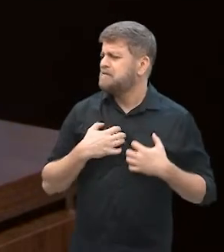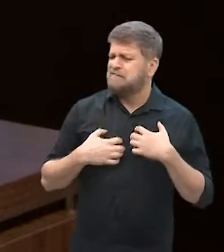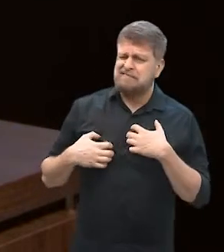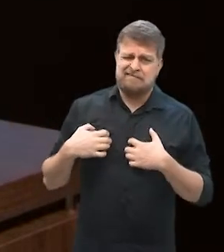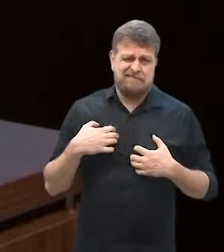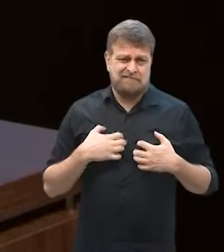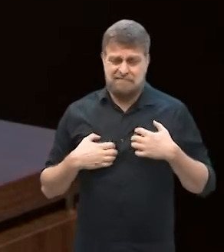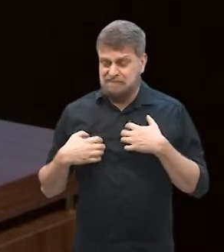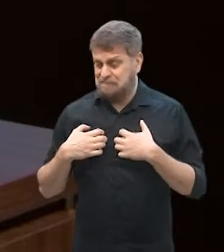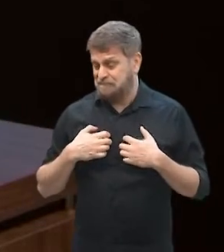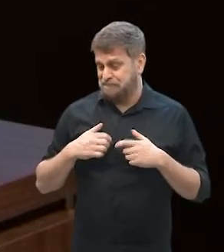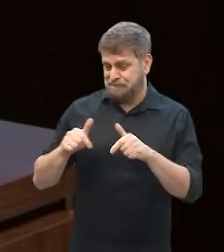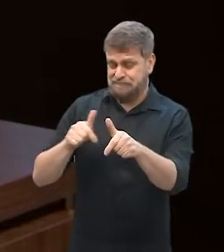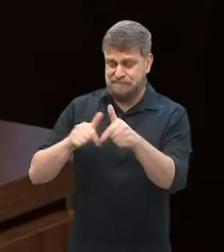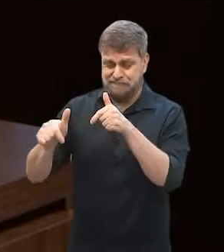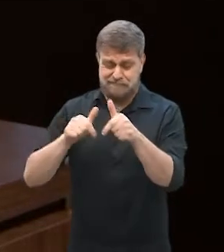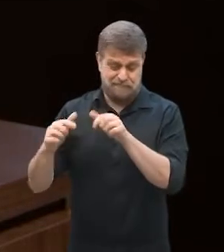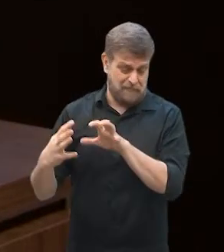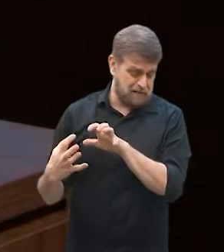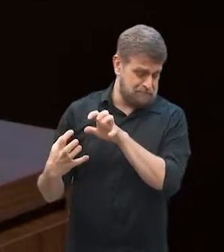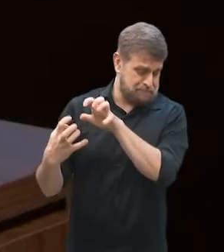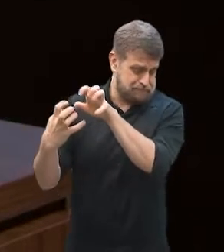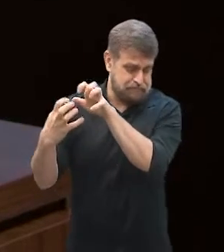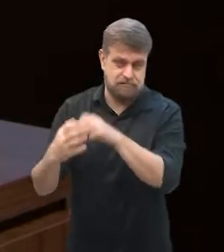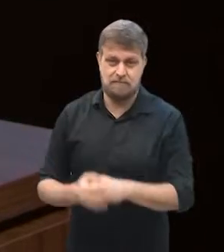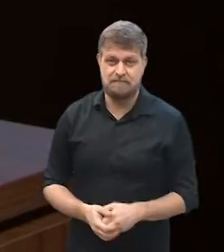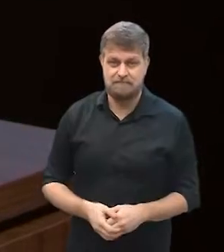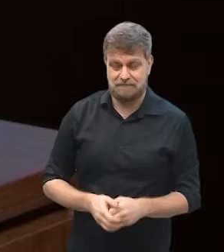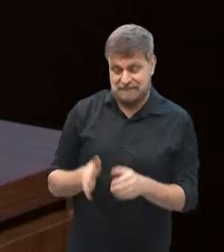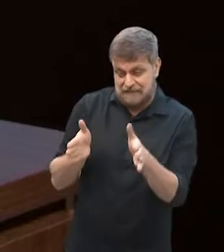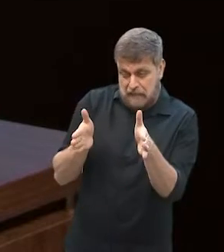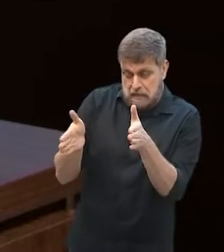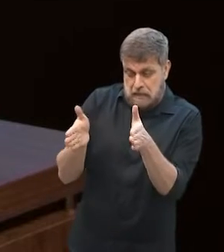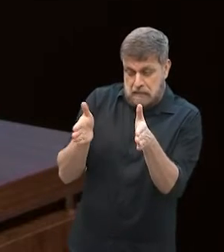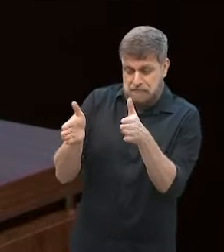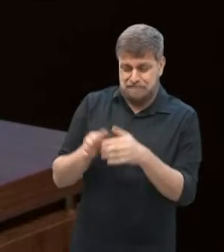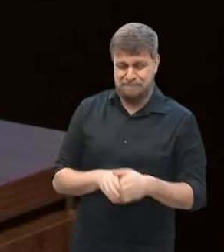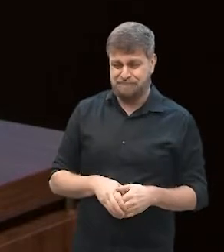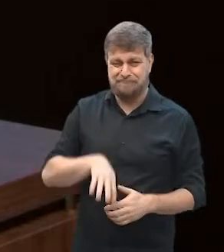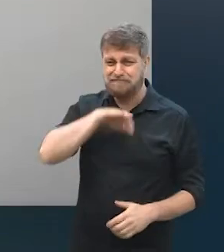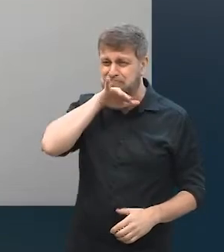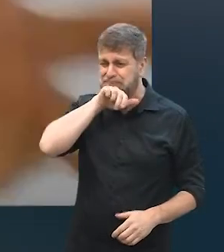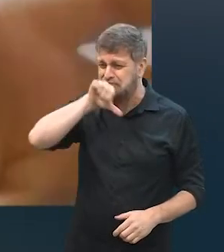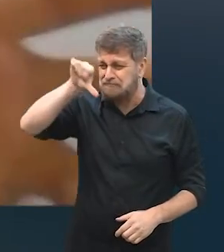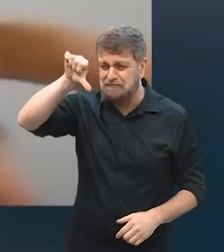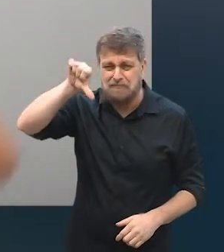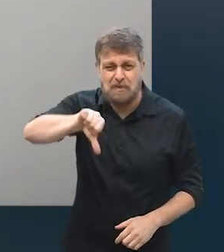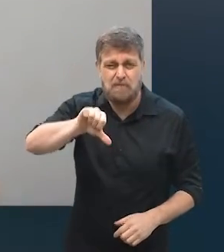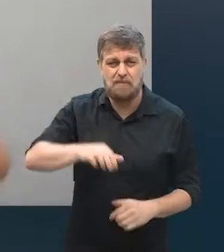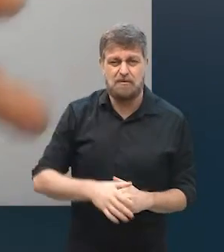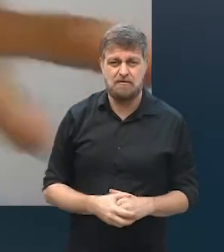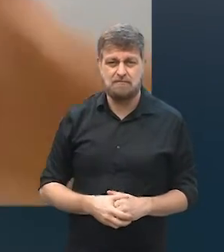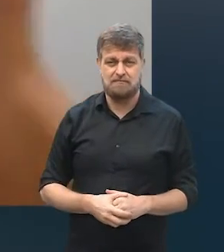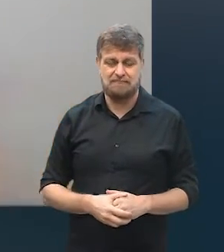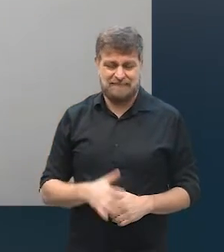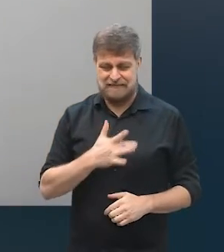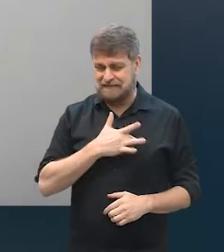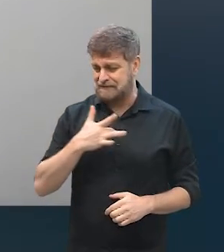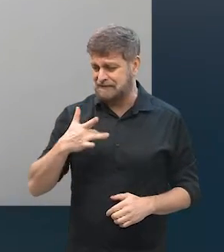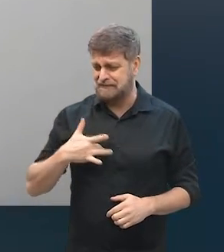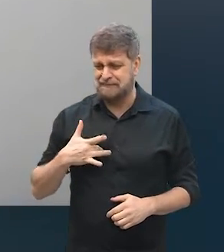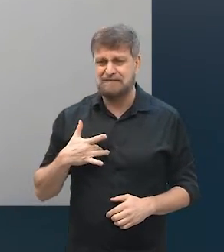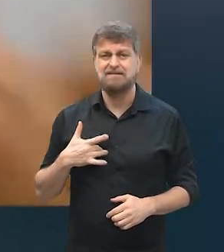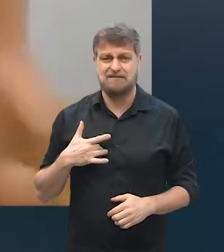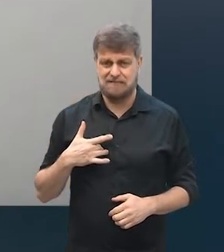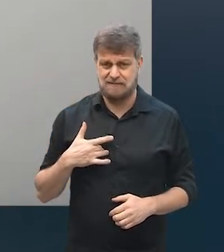esse ambiente seletista, pelo menos naquela situação em que ele está passando ali, está sendo prejudicial, talvez até a saúde